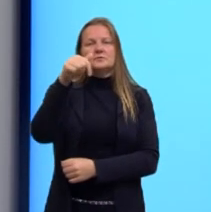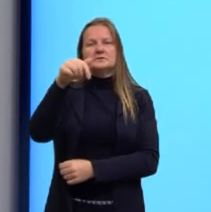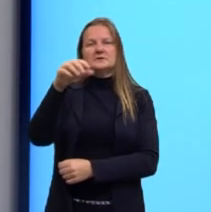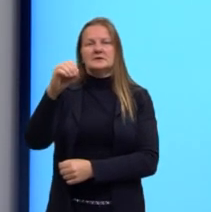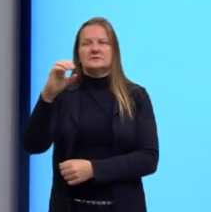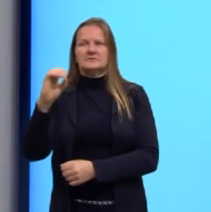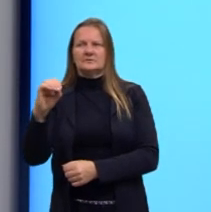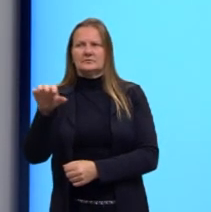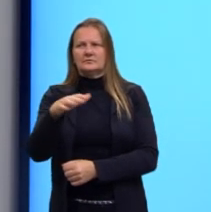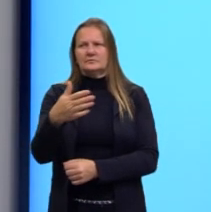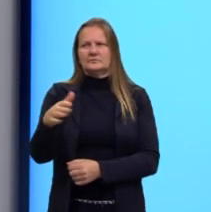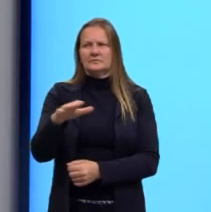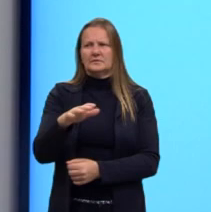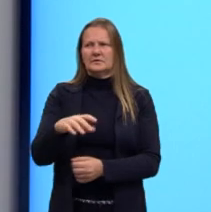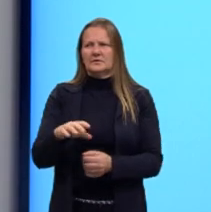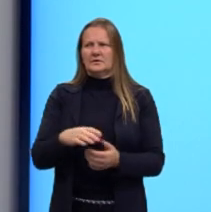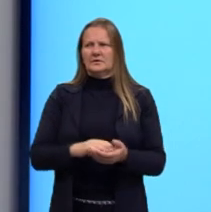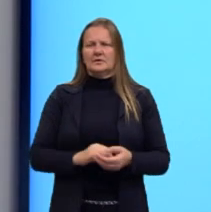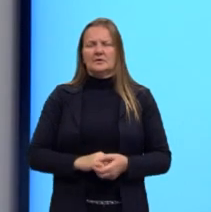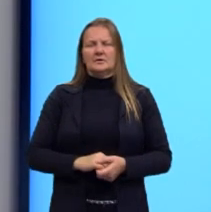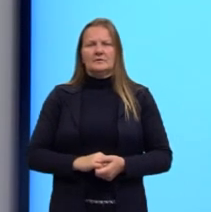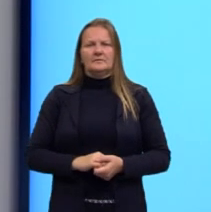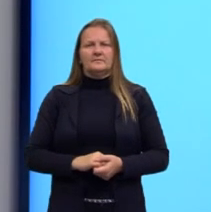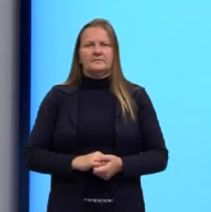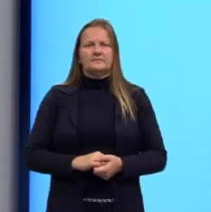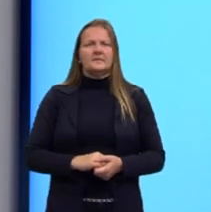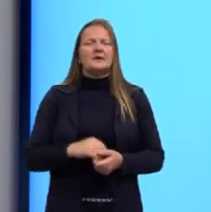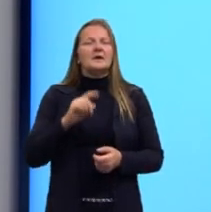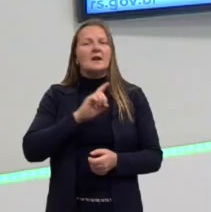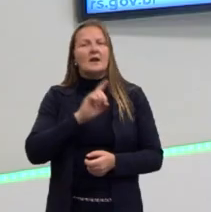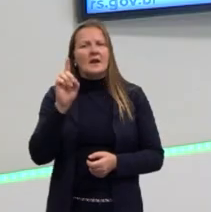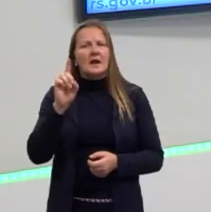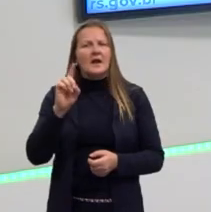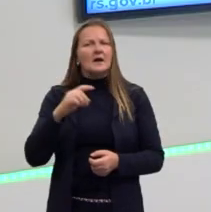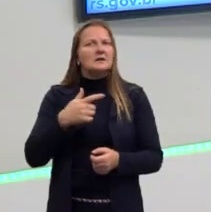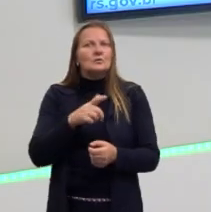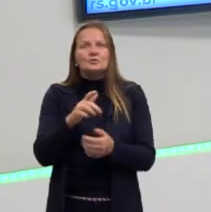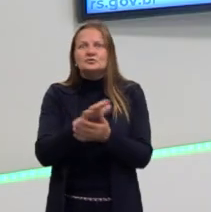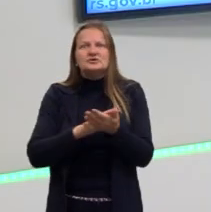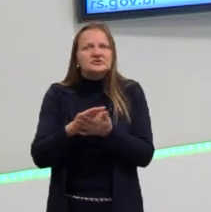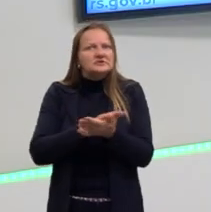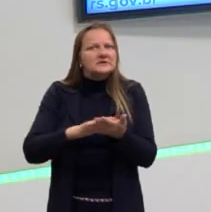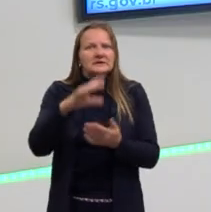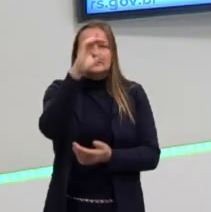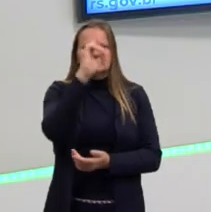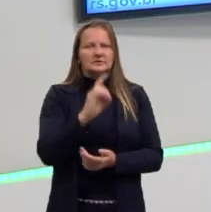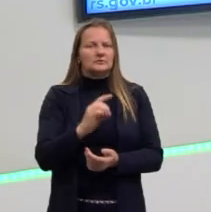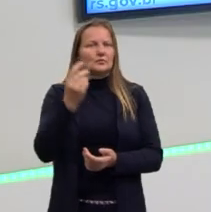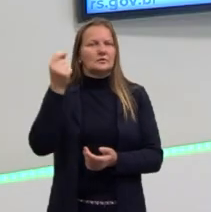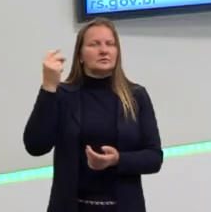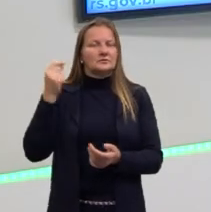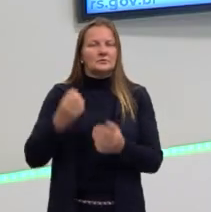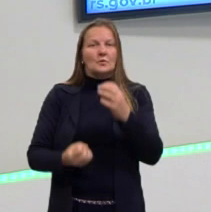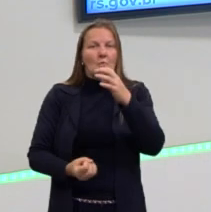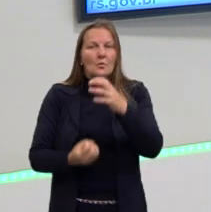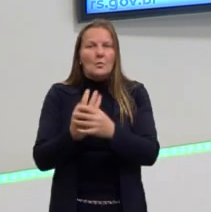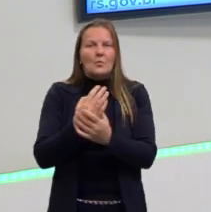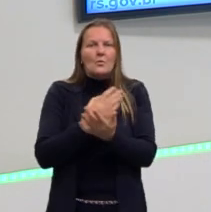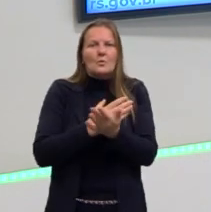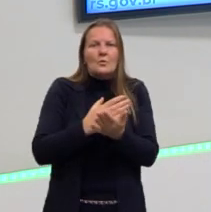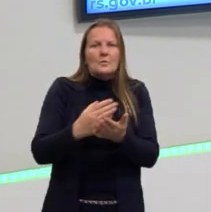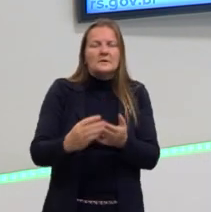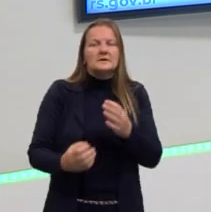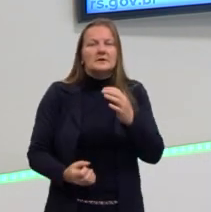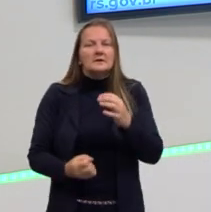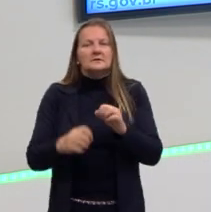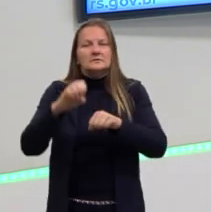Imaginem vocês que a Europa era comum um Estado absolutista, sem direitos. E aí, de repente, os caras têm